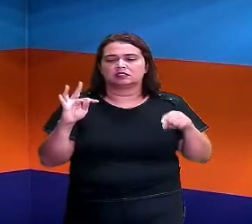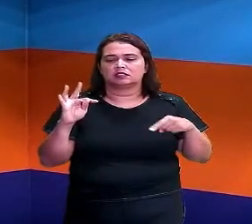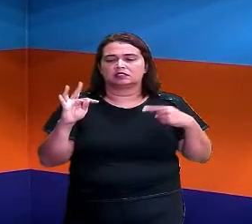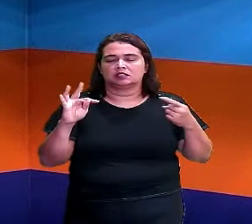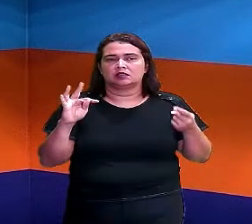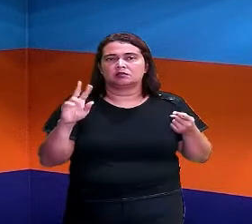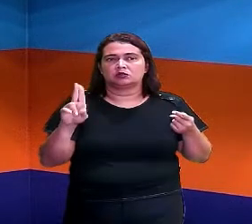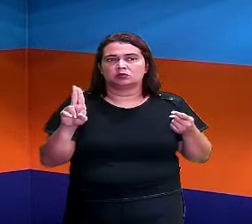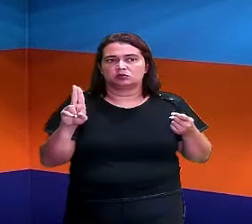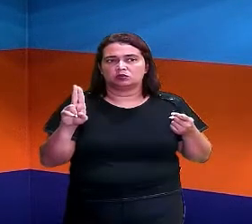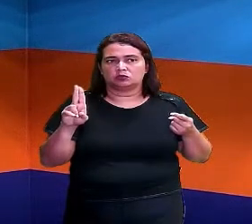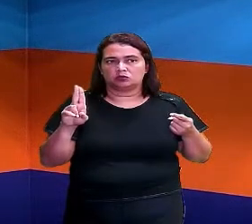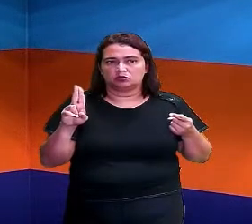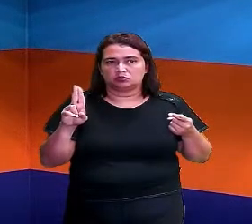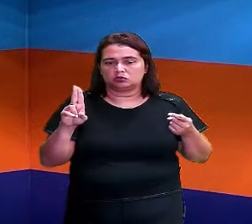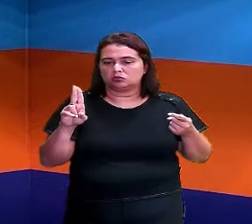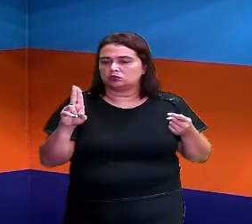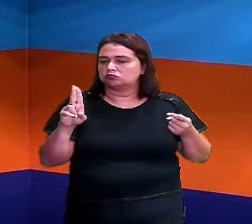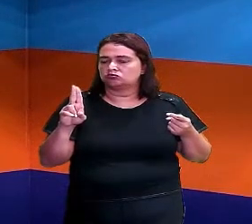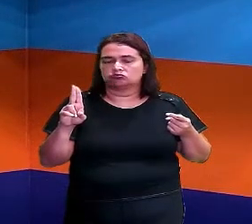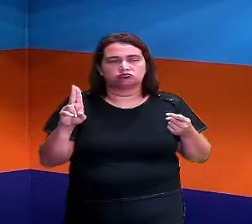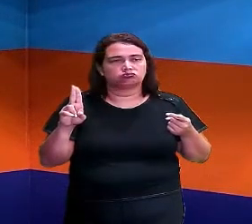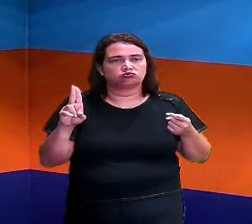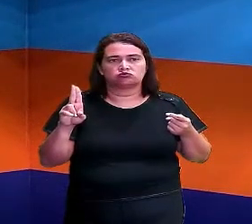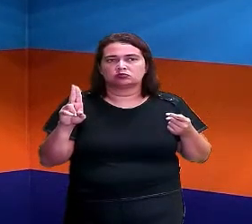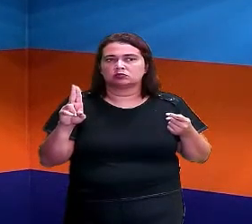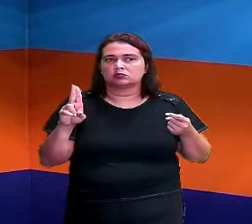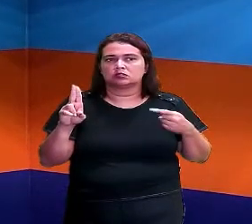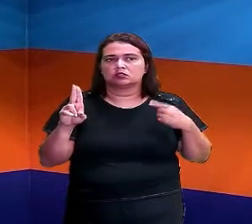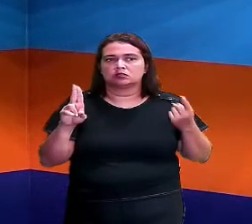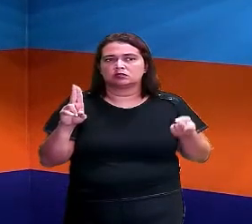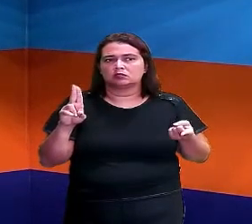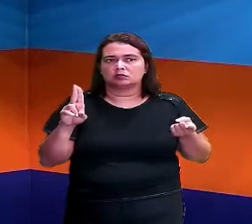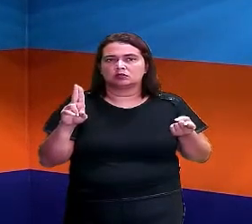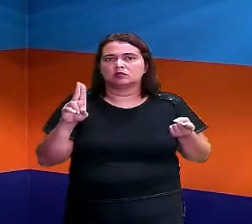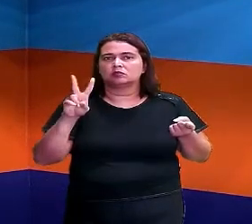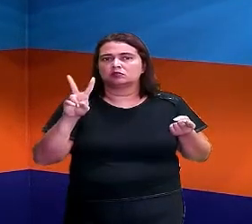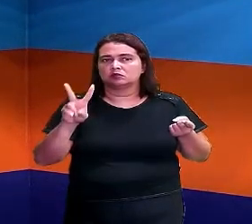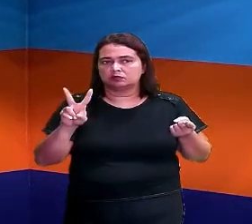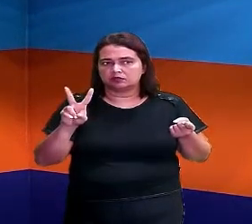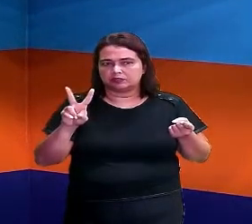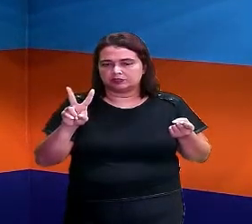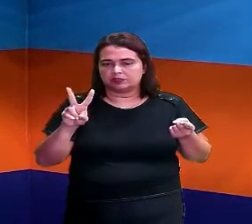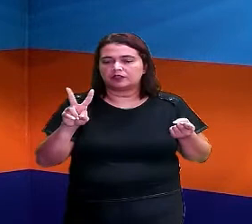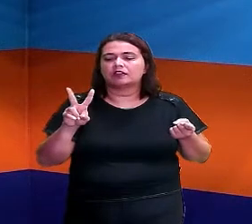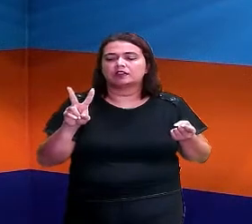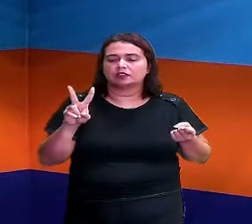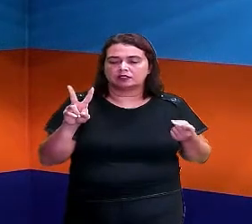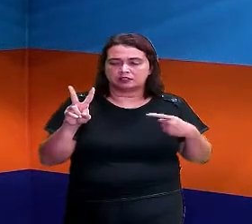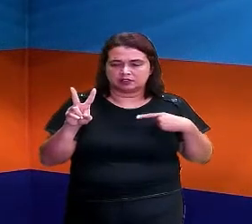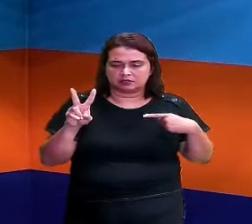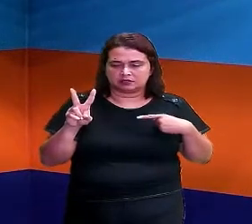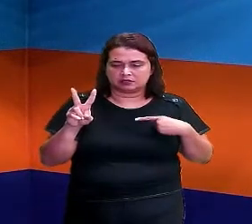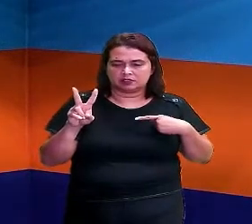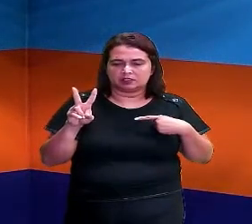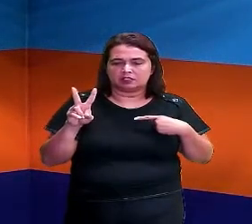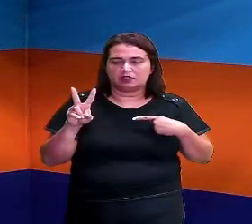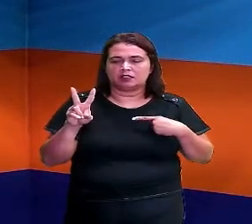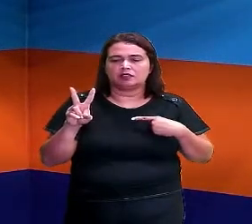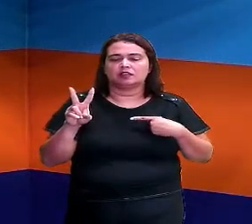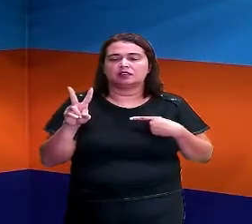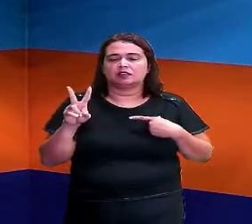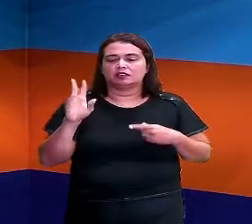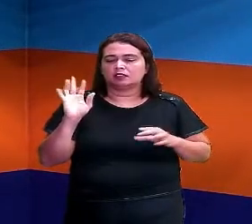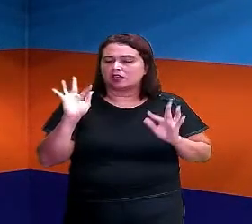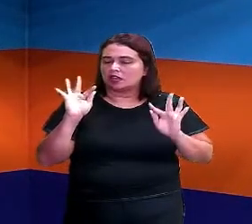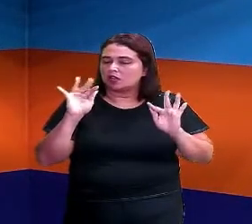U. Tem com U? Não. Depois do U é o V. Temos com V, ó. E